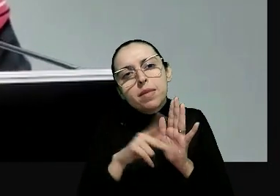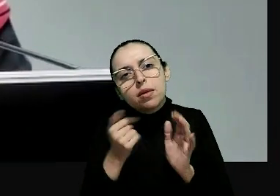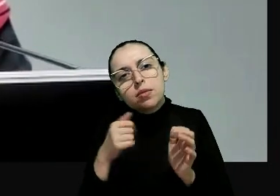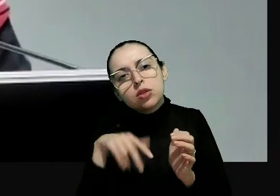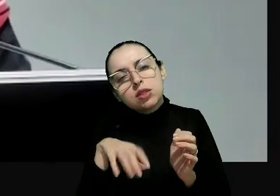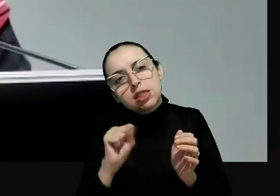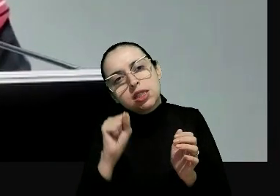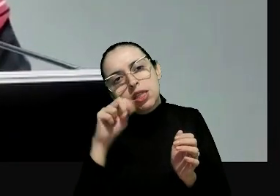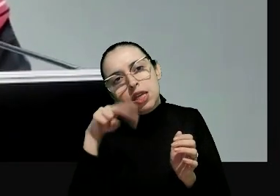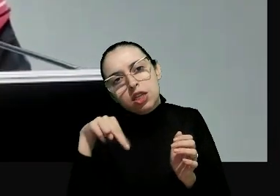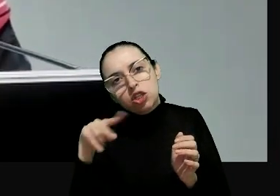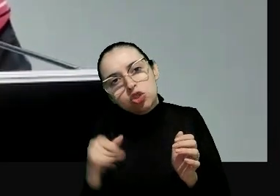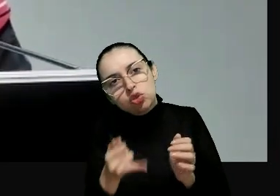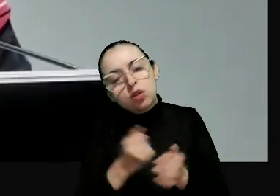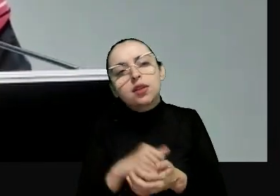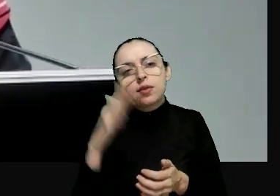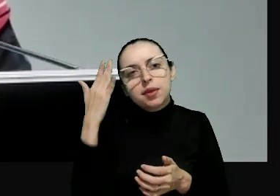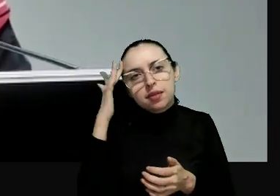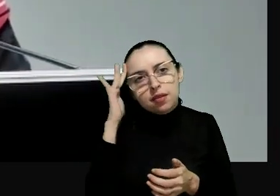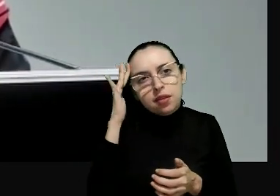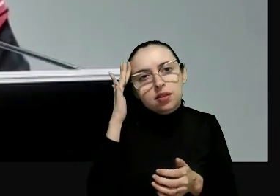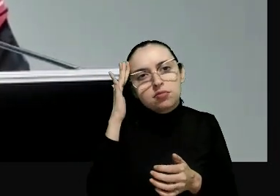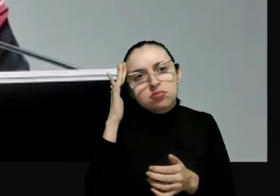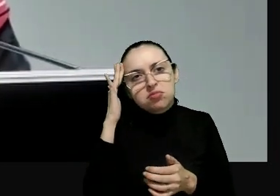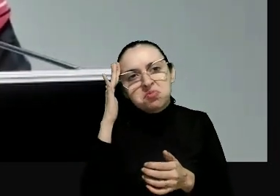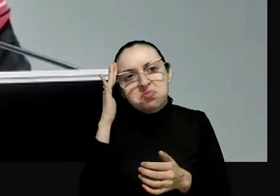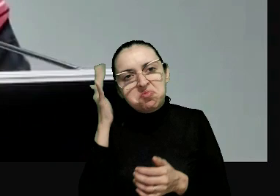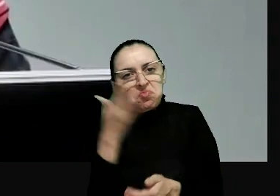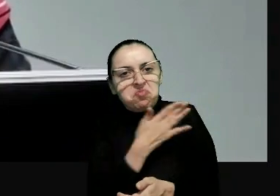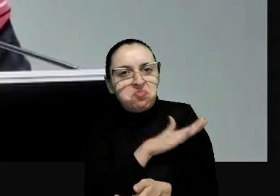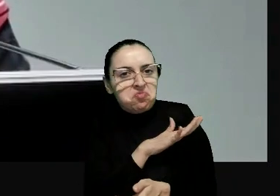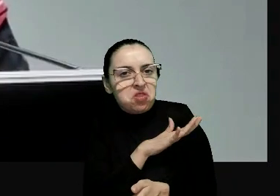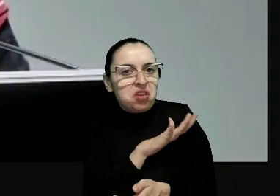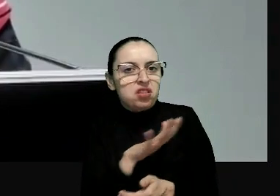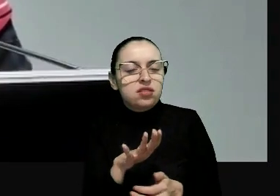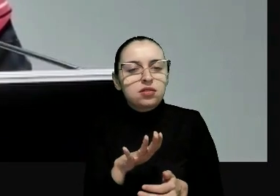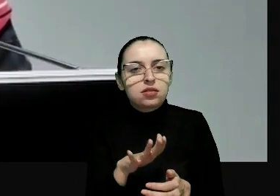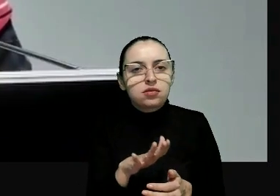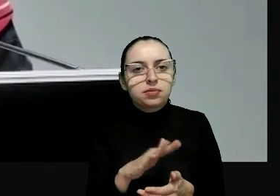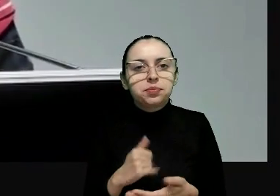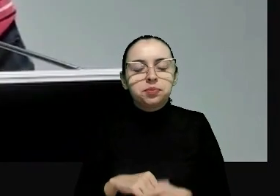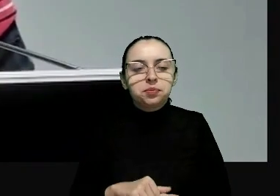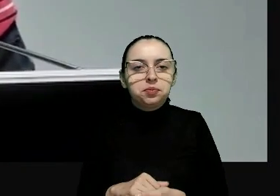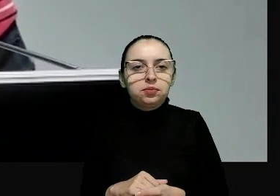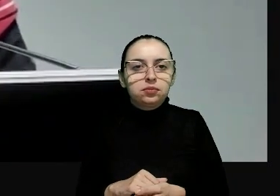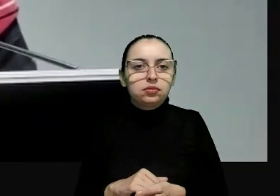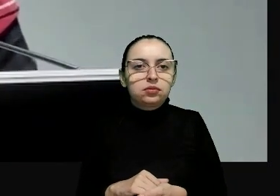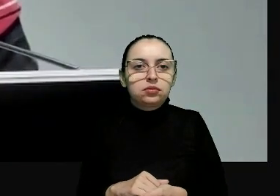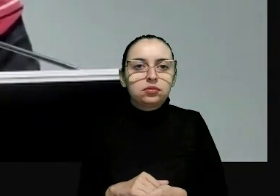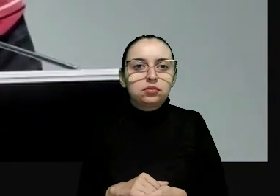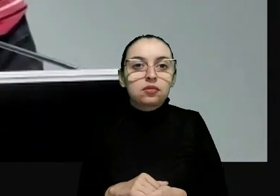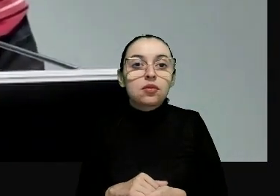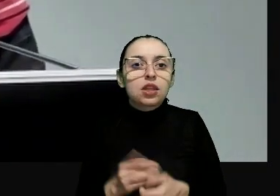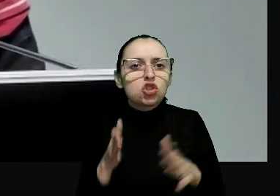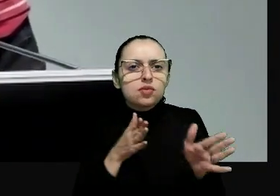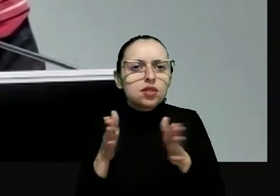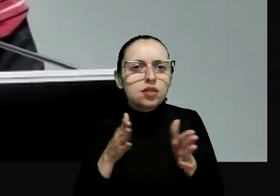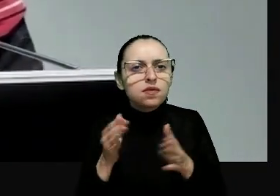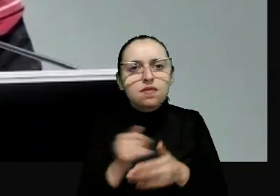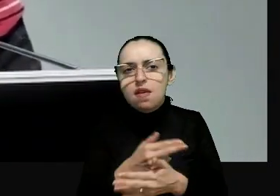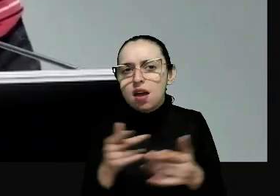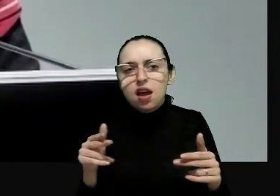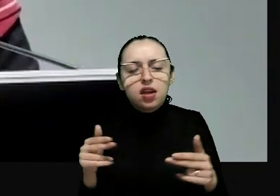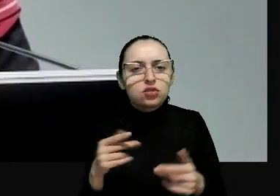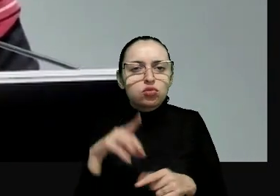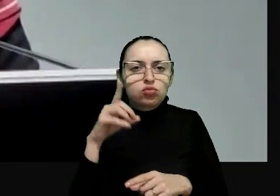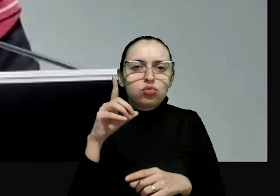reconhece a influência do patriarcado, machismo, sexismo, racismo, homofobia, como transversais